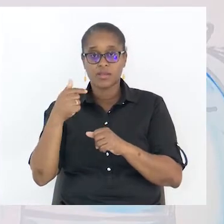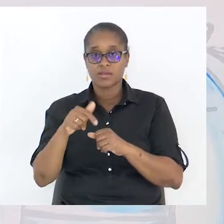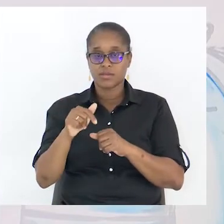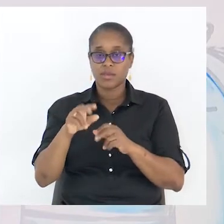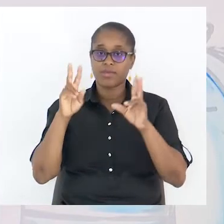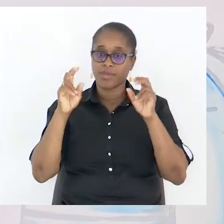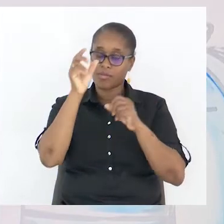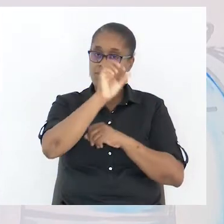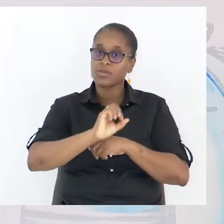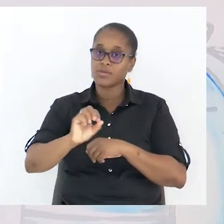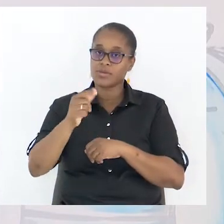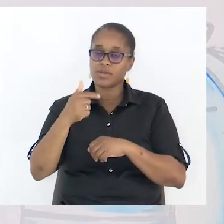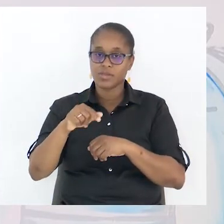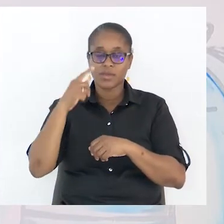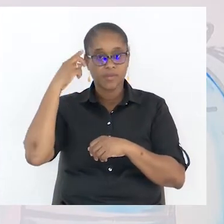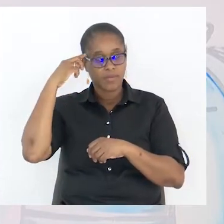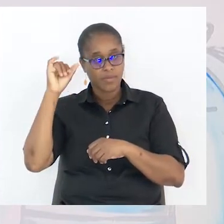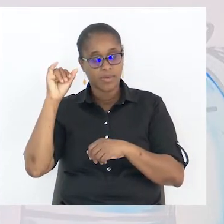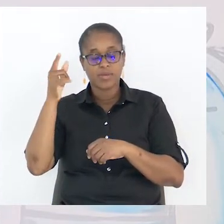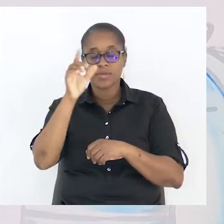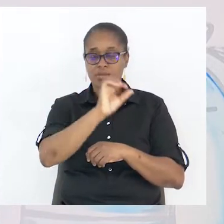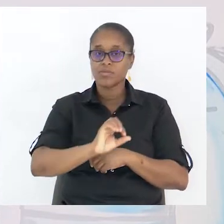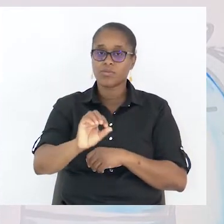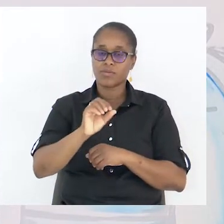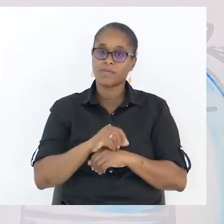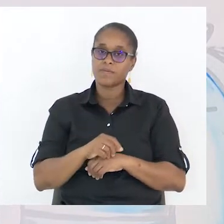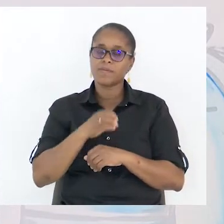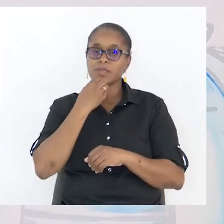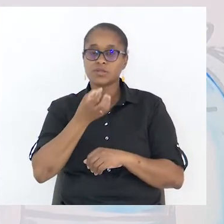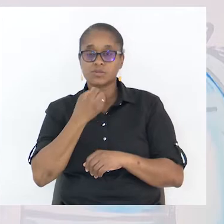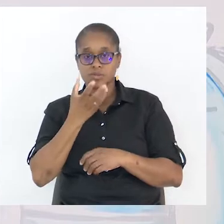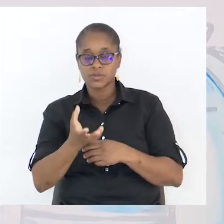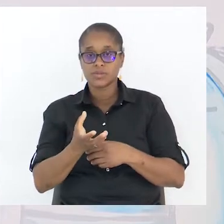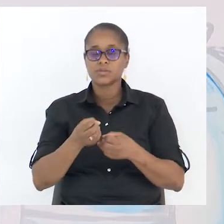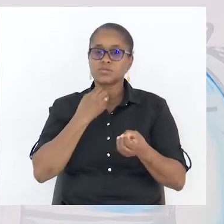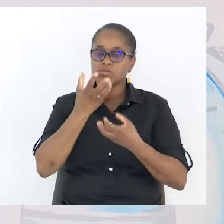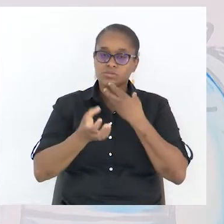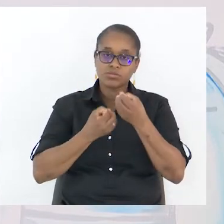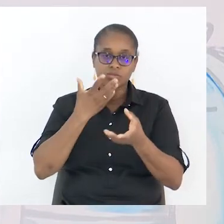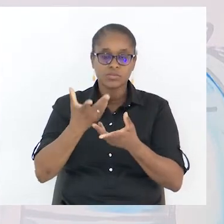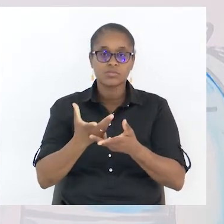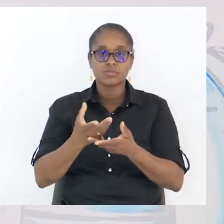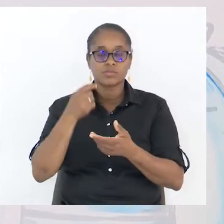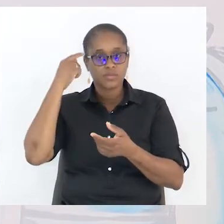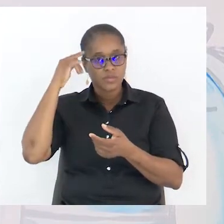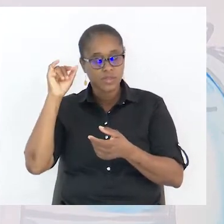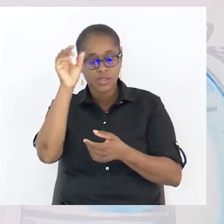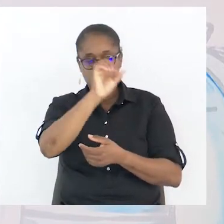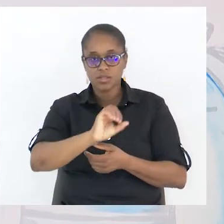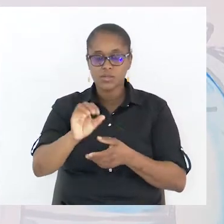justificou argumentando a sua tese e já apresenta aqui as suas argumentações.